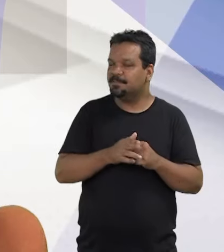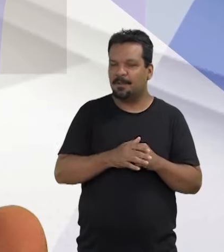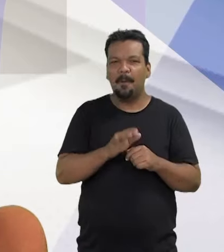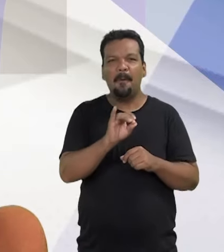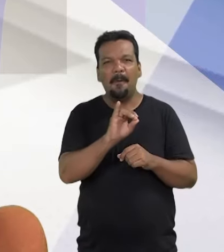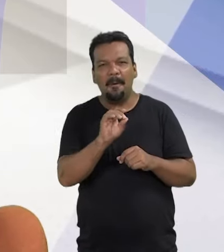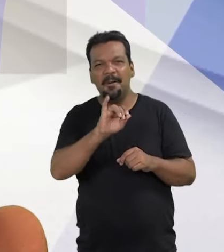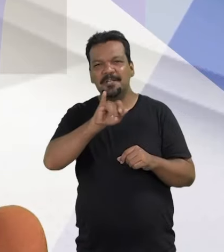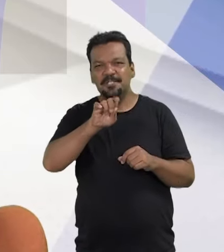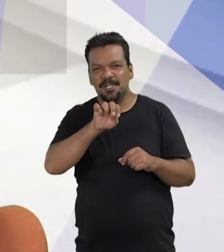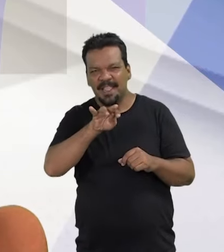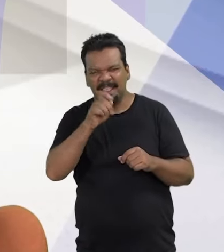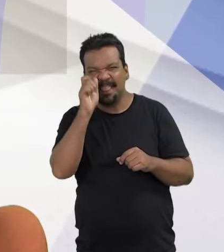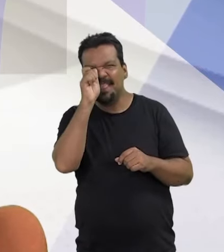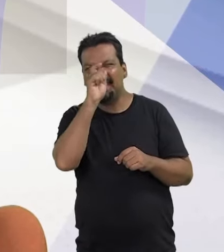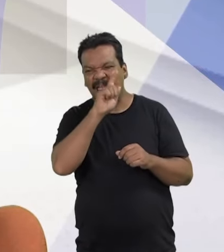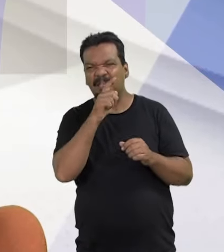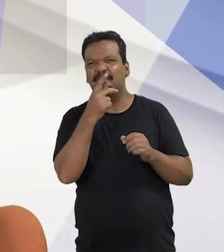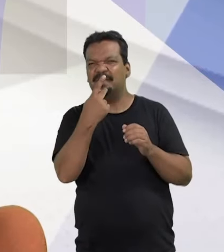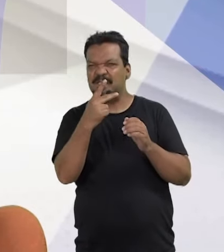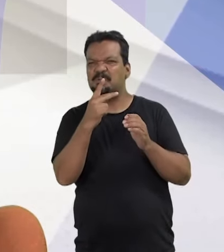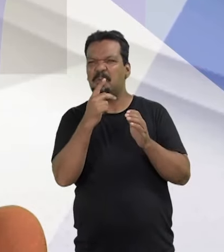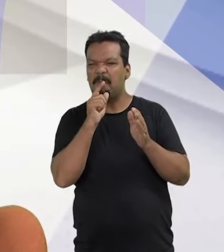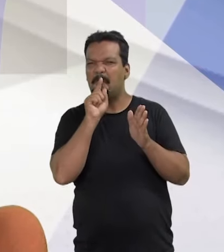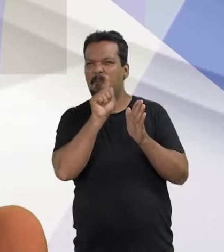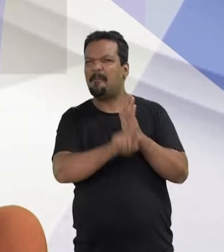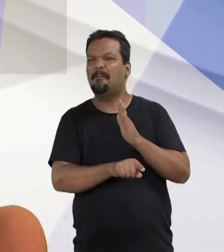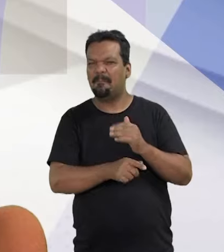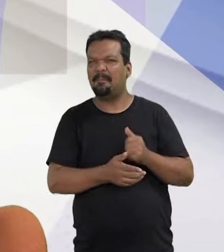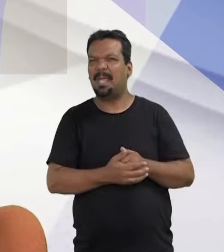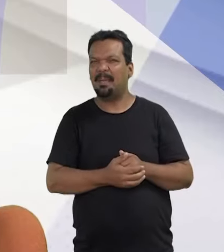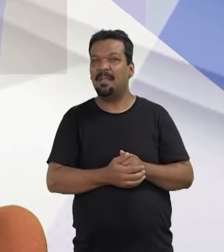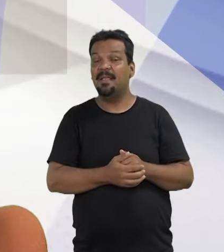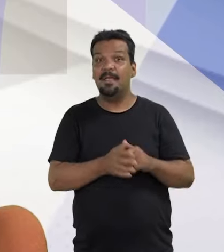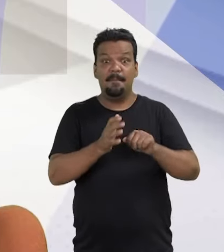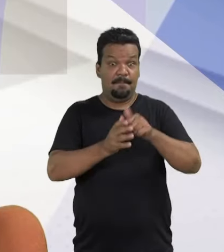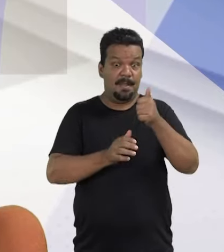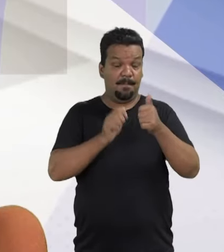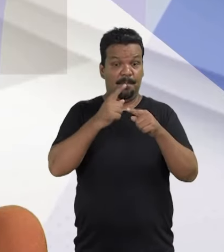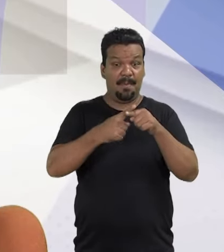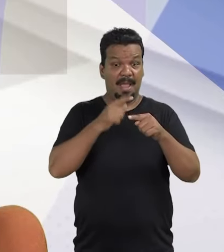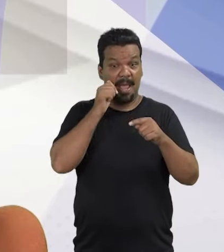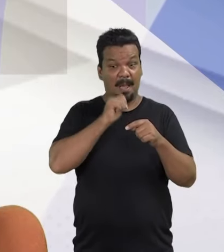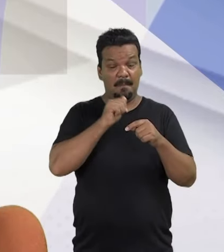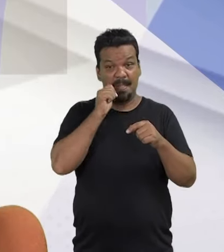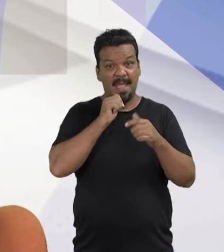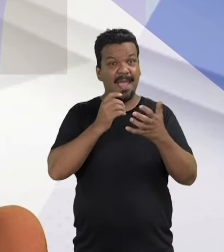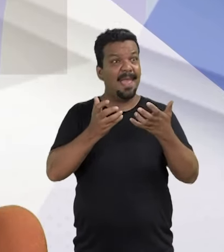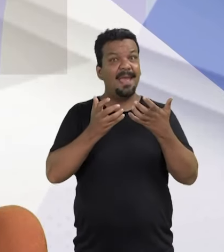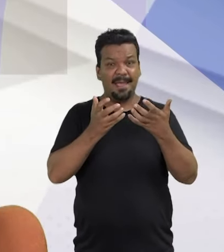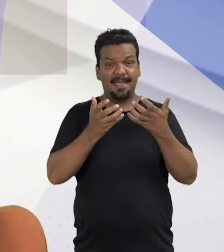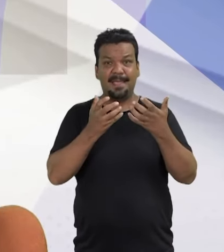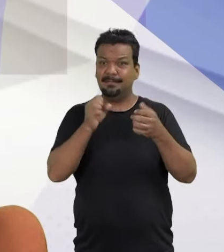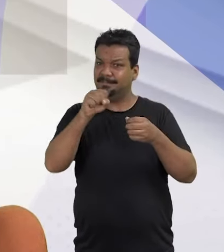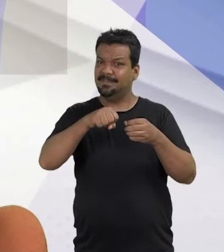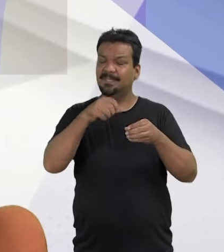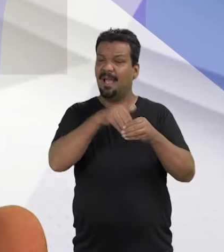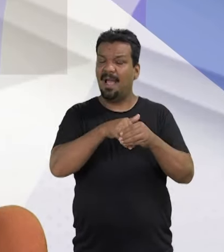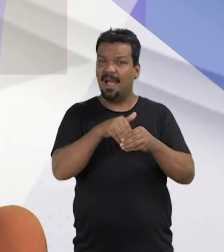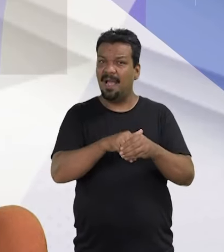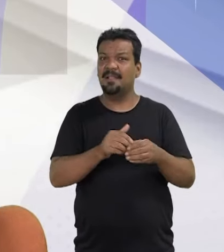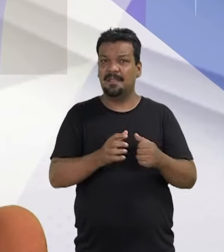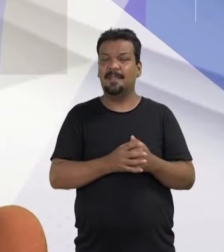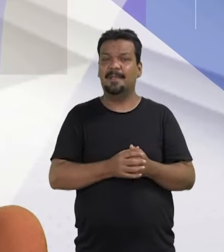ela? Oi, Janiele. Difícil a sua pergunta, não é? Primeiro porque as mulheres, elas querem se